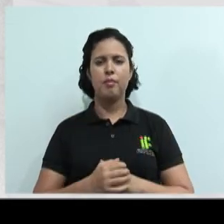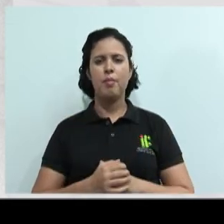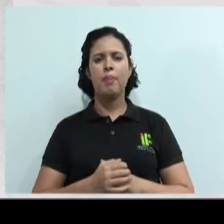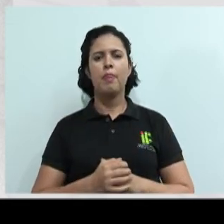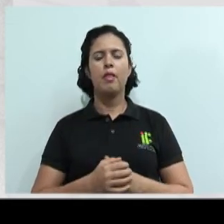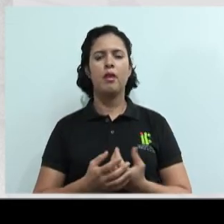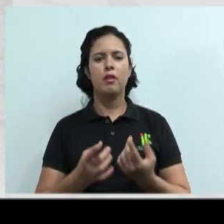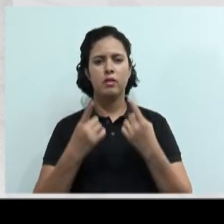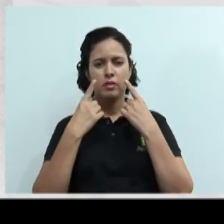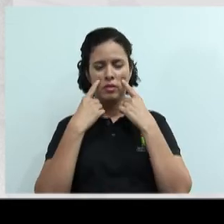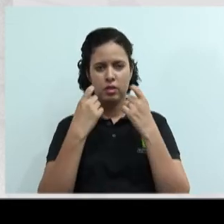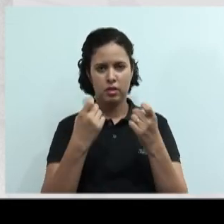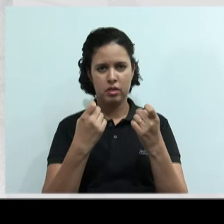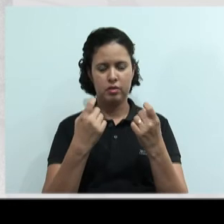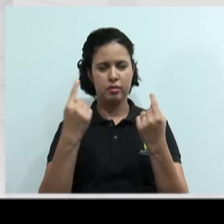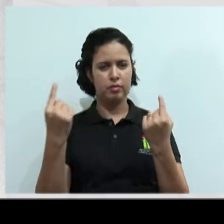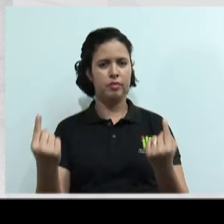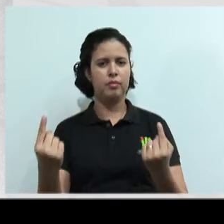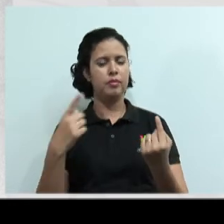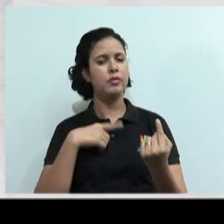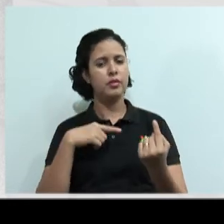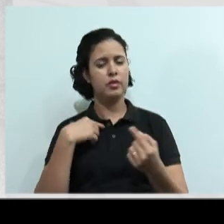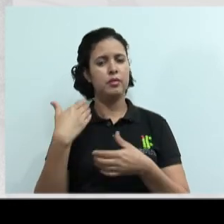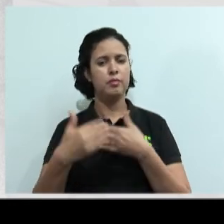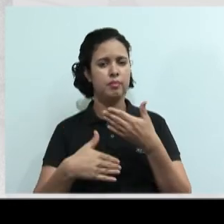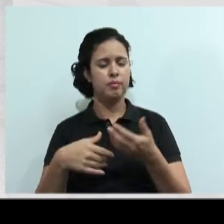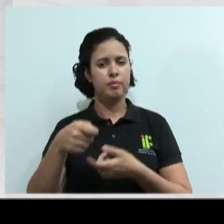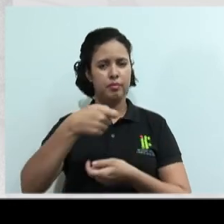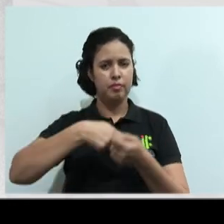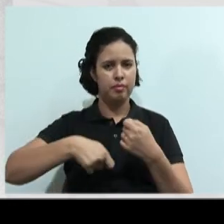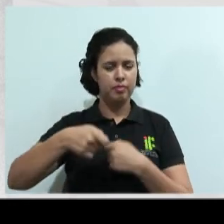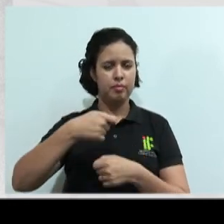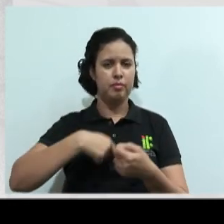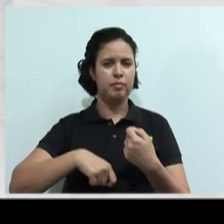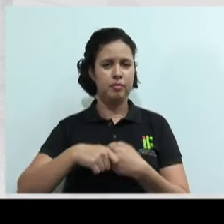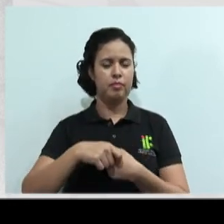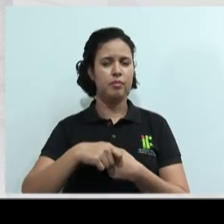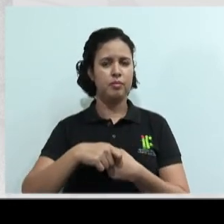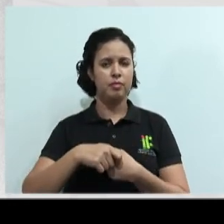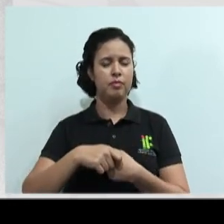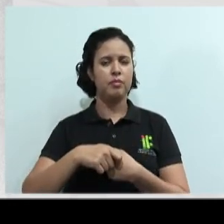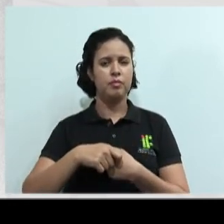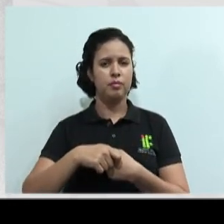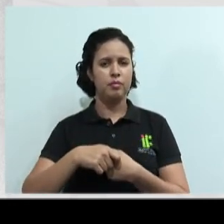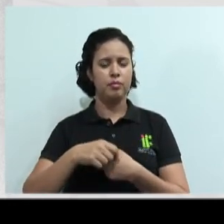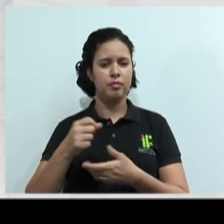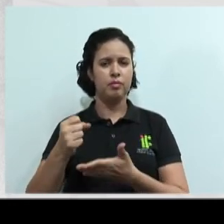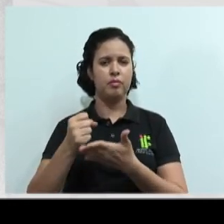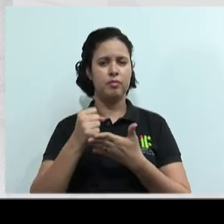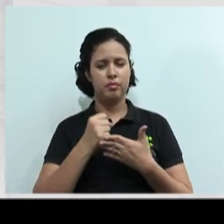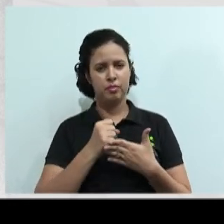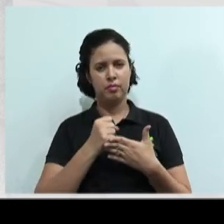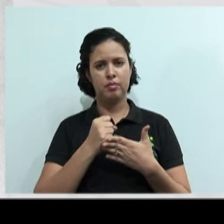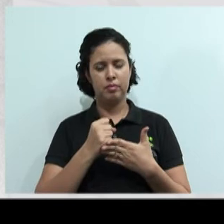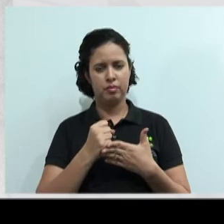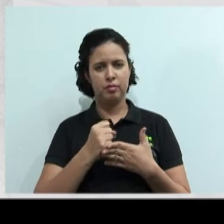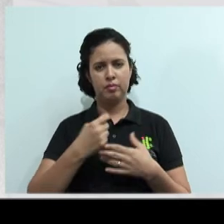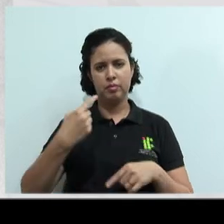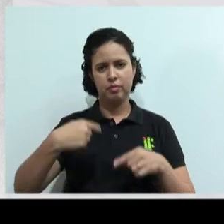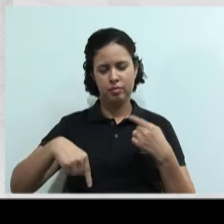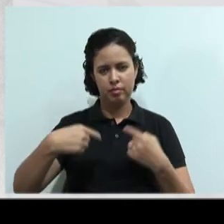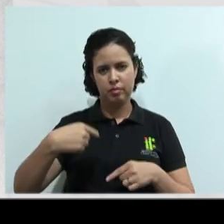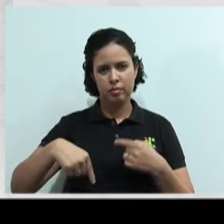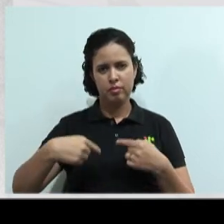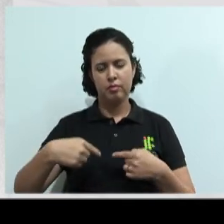quando há interesse de ambas as partes, existe o processo da negociação. E este, em algum momento, vai trazer situações de conflito, como nós já vimos.